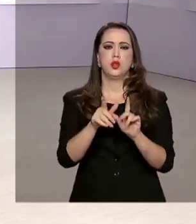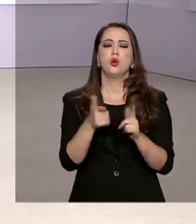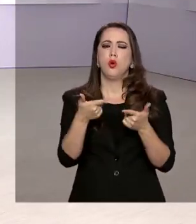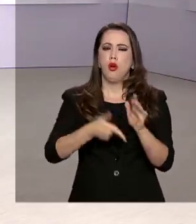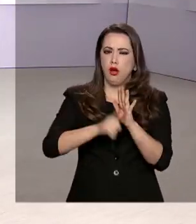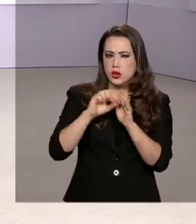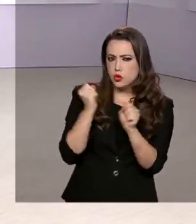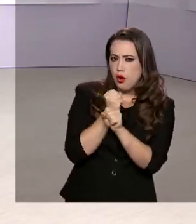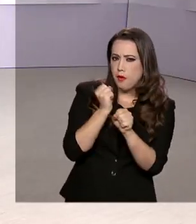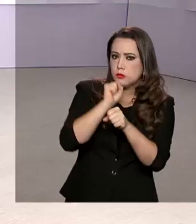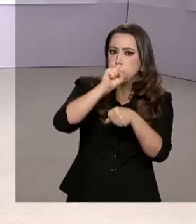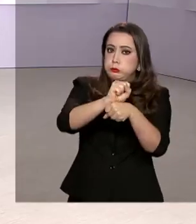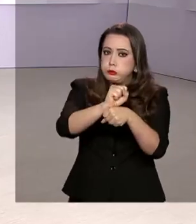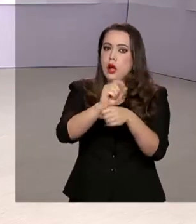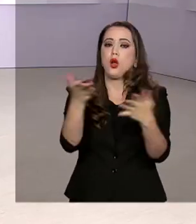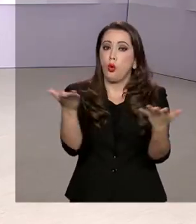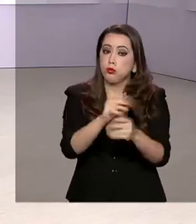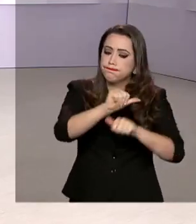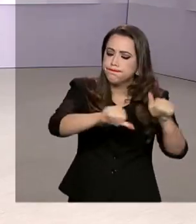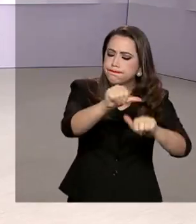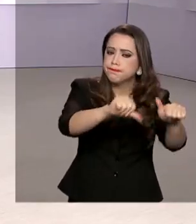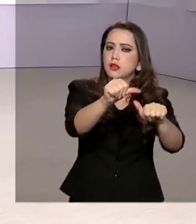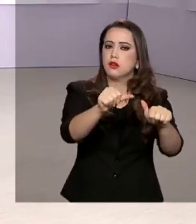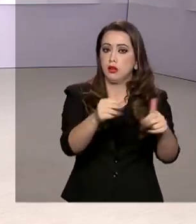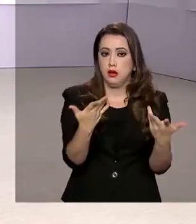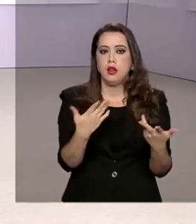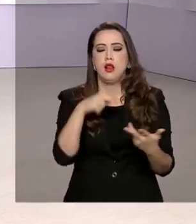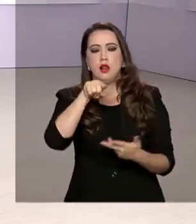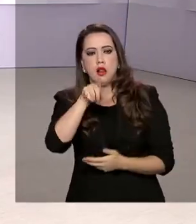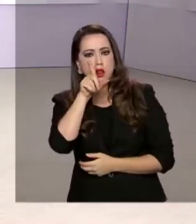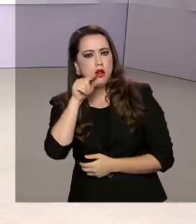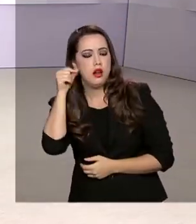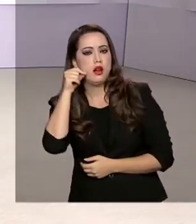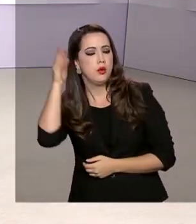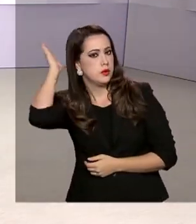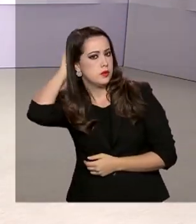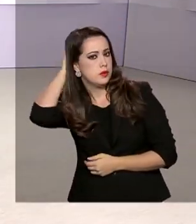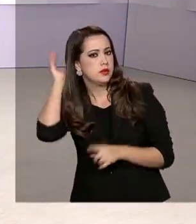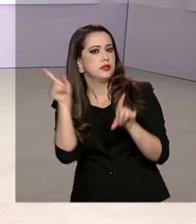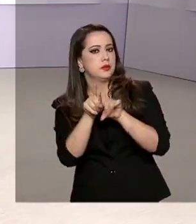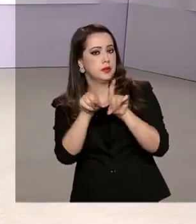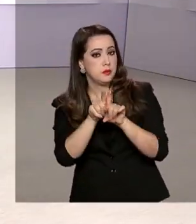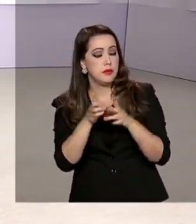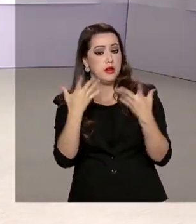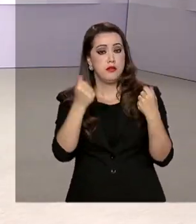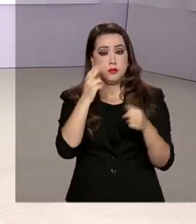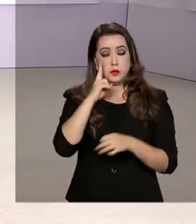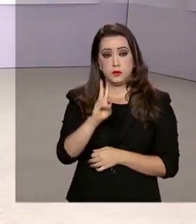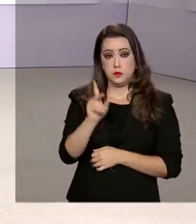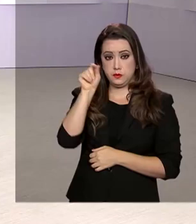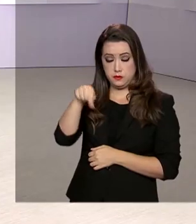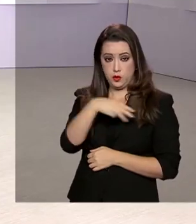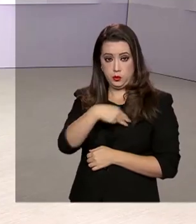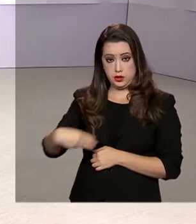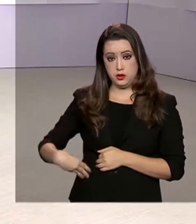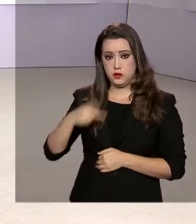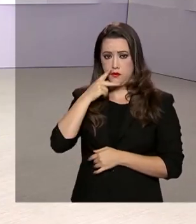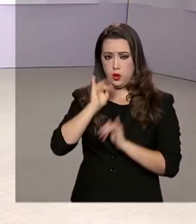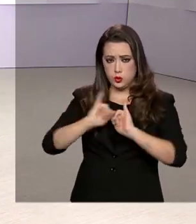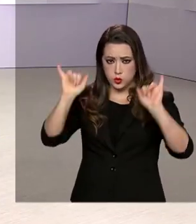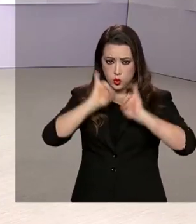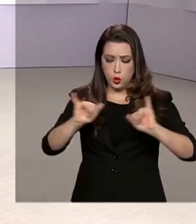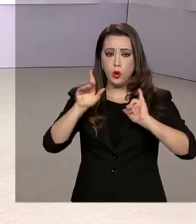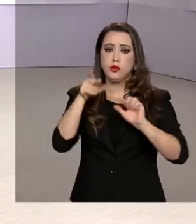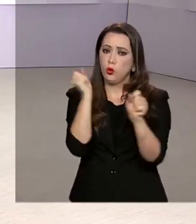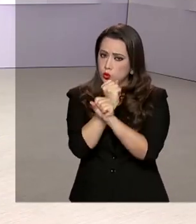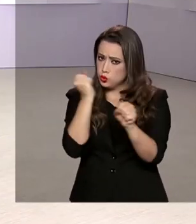paralisadas em Alagoas e no Pará. O ministro do Desenvolvimento Regional, Rogério Marinho, anunciou agora há pouco a continuidade